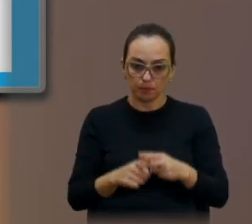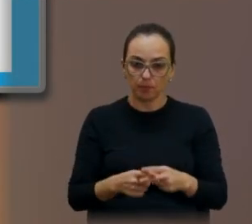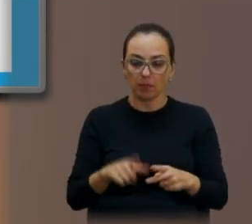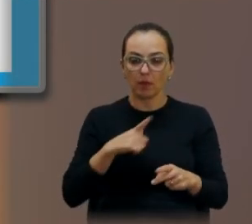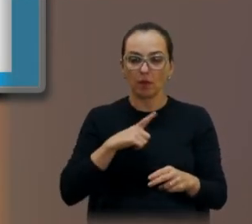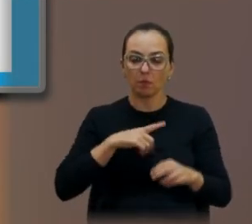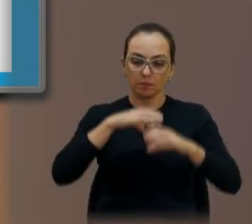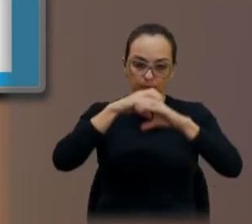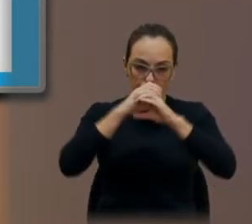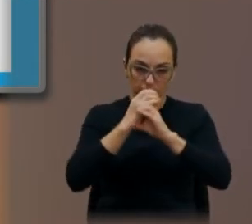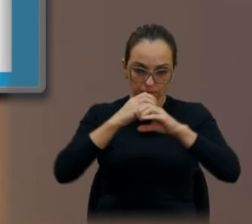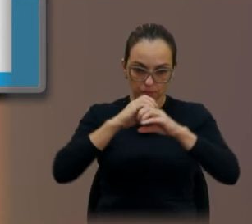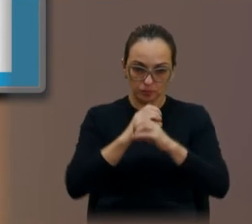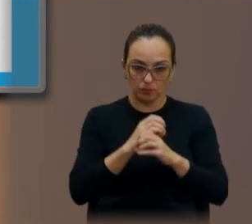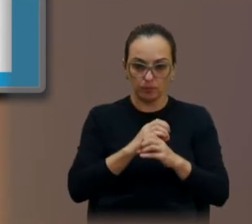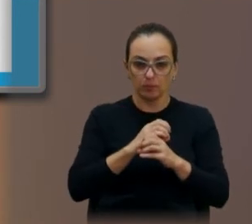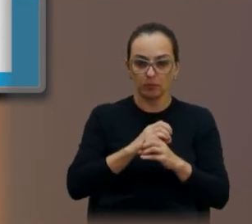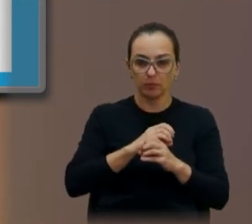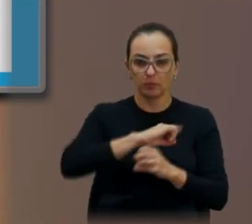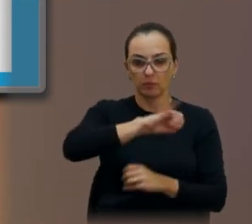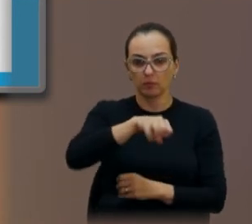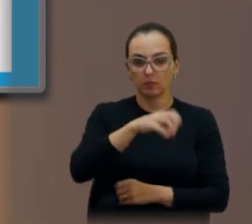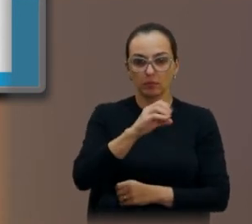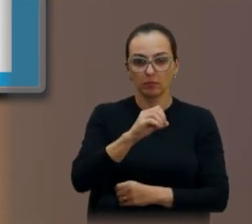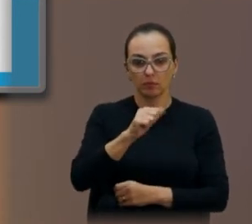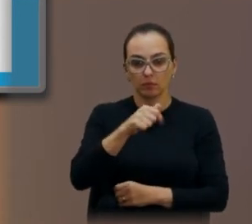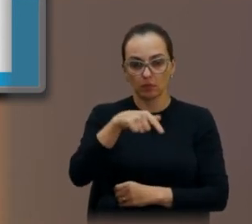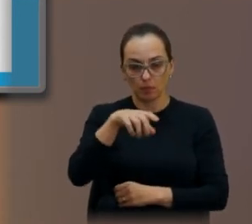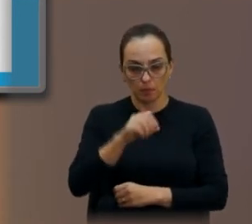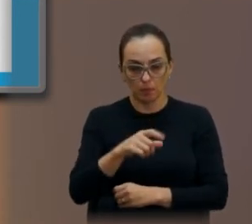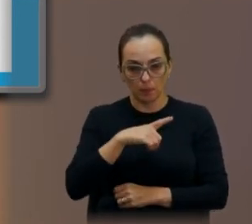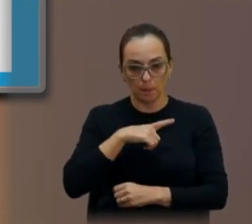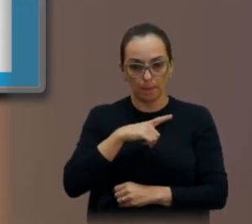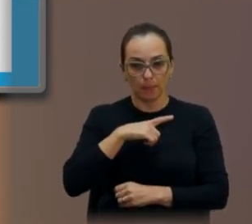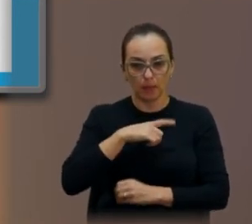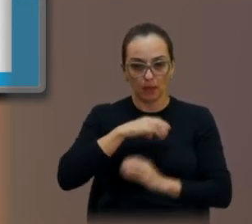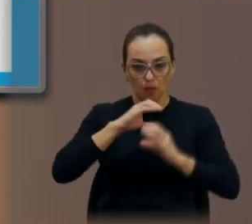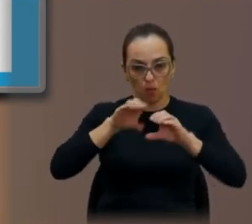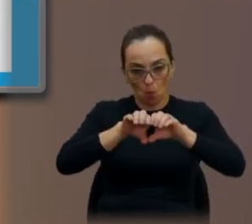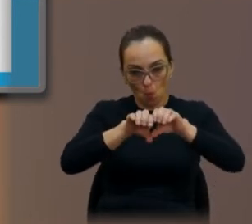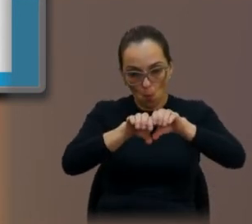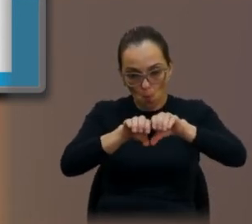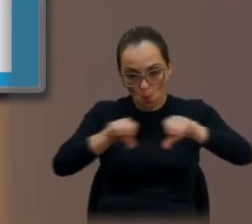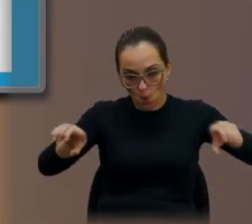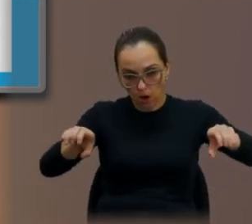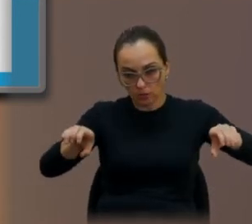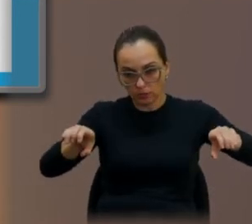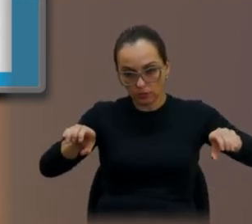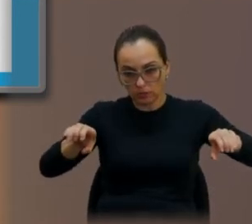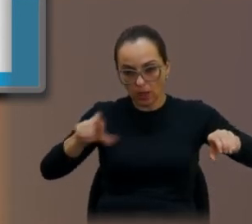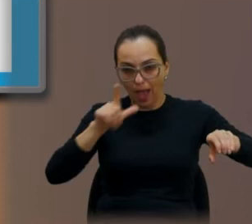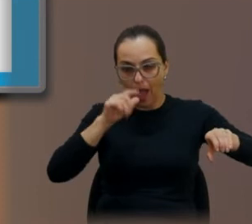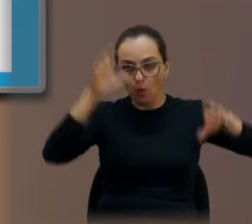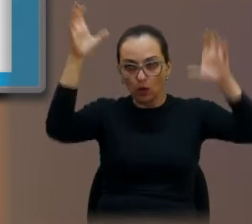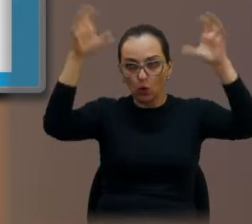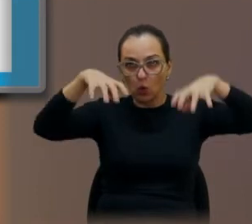colocou uns tubos do lado para drenagem e águas pluvial.